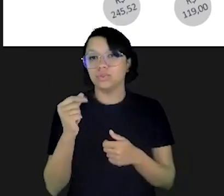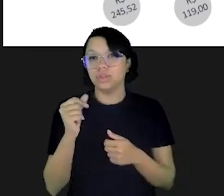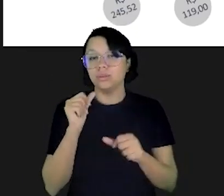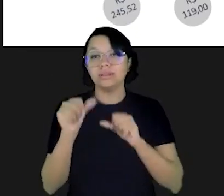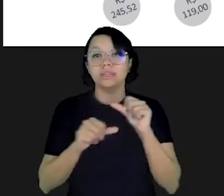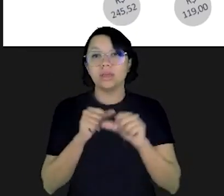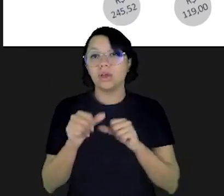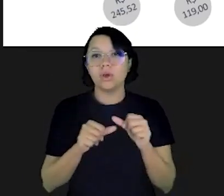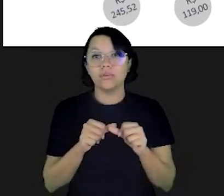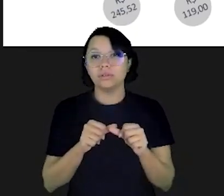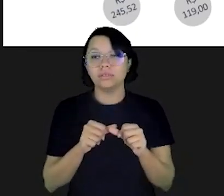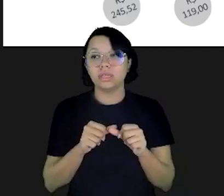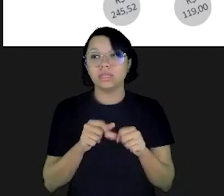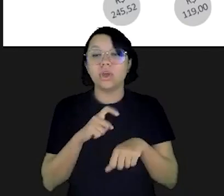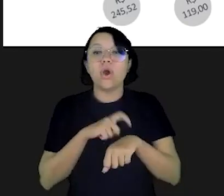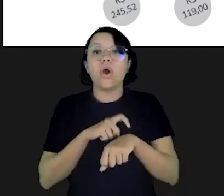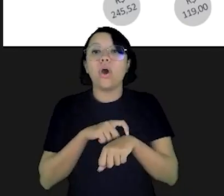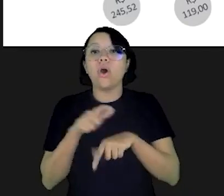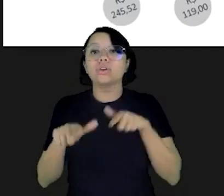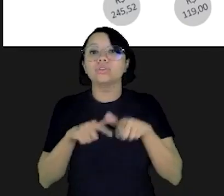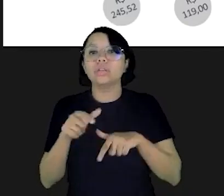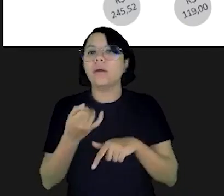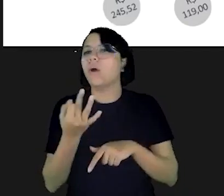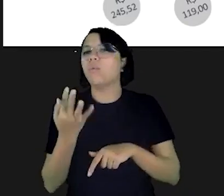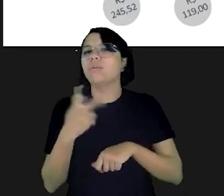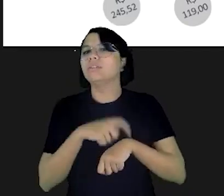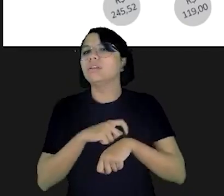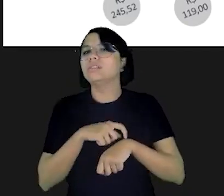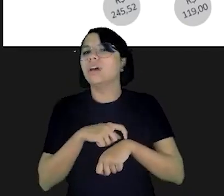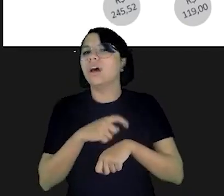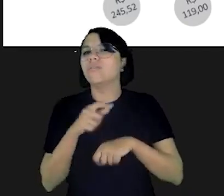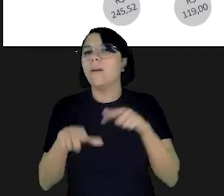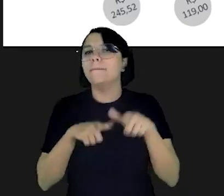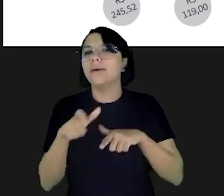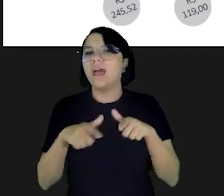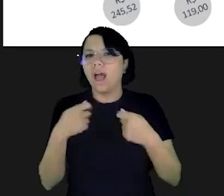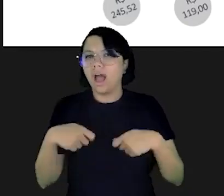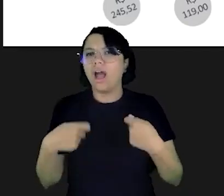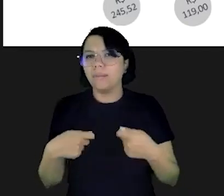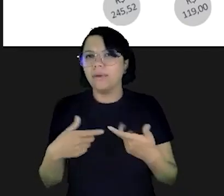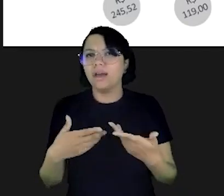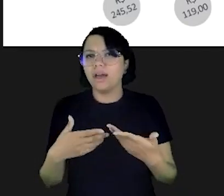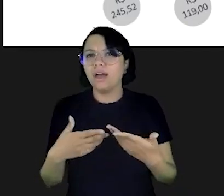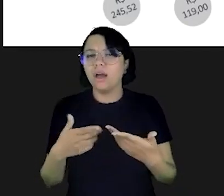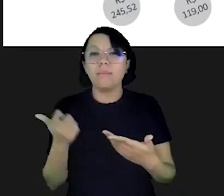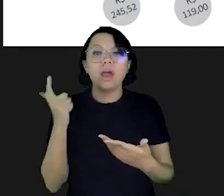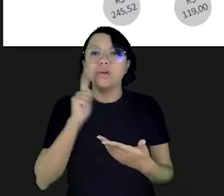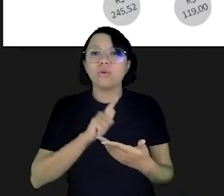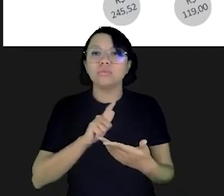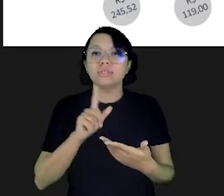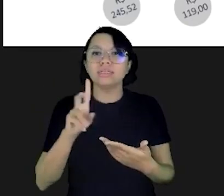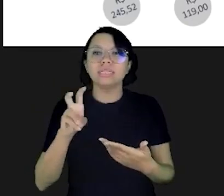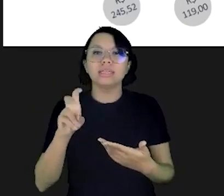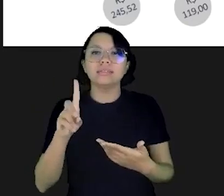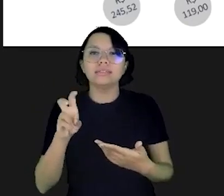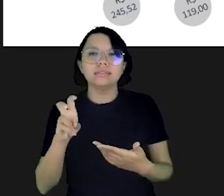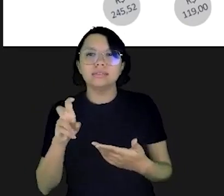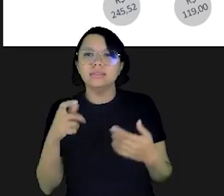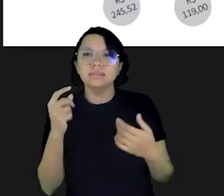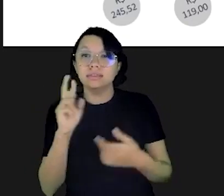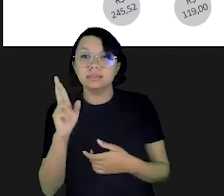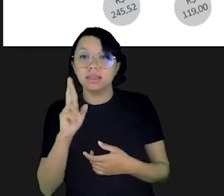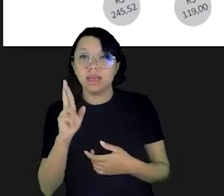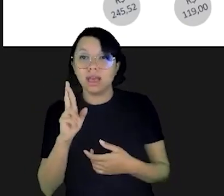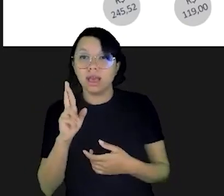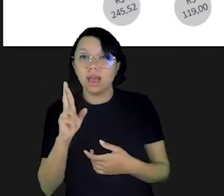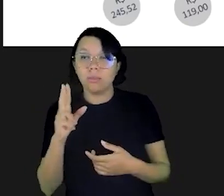o seu dinheiro é convertê-lo em horas de trabalho quantas horas você precisa trabalhar para que você consiga